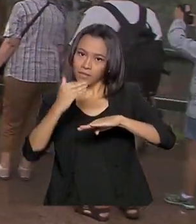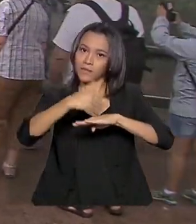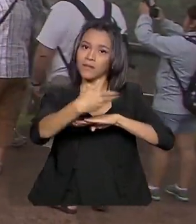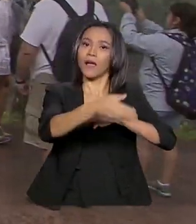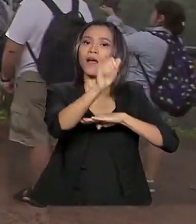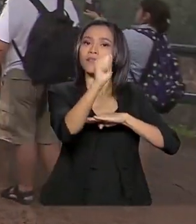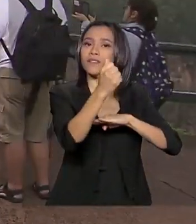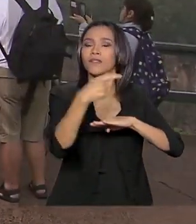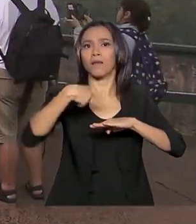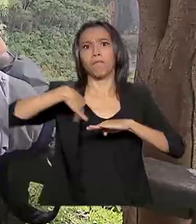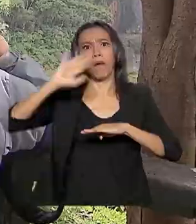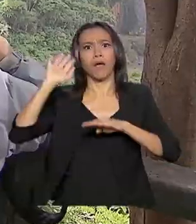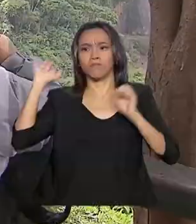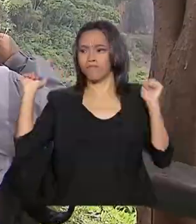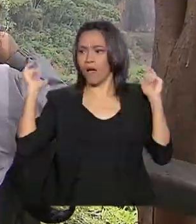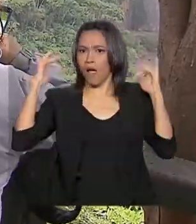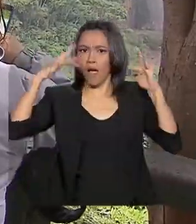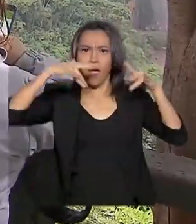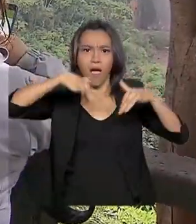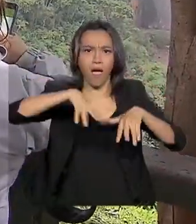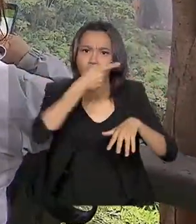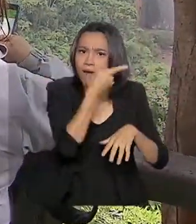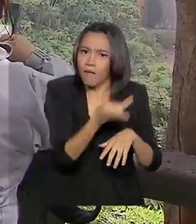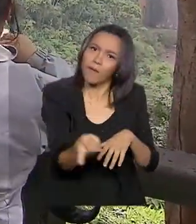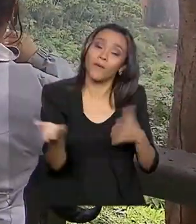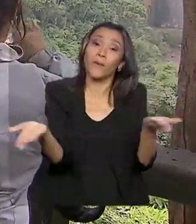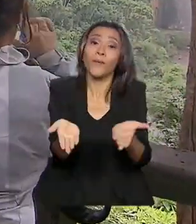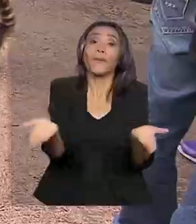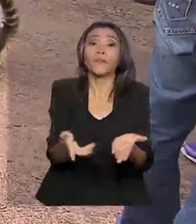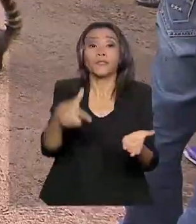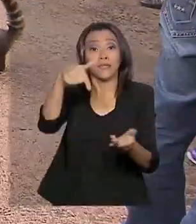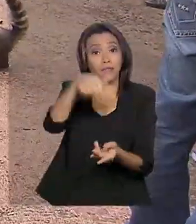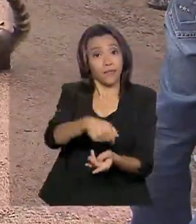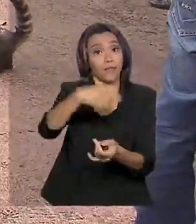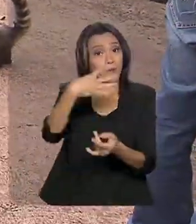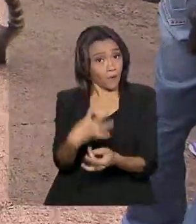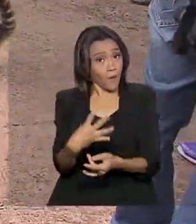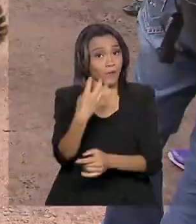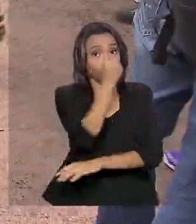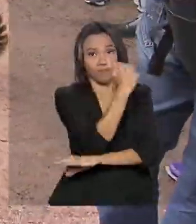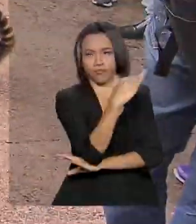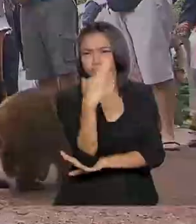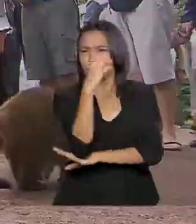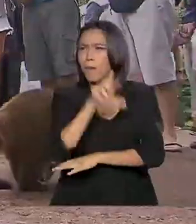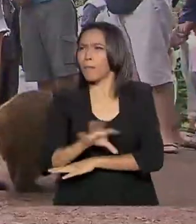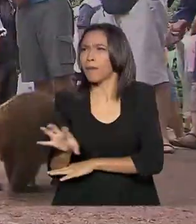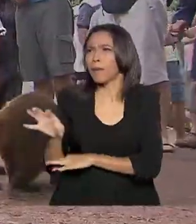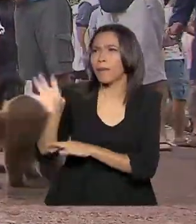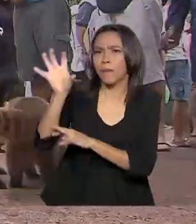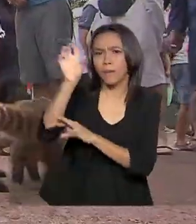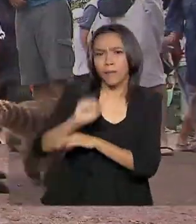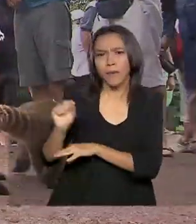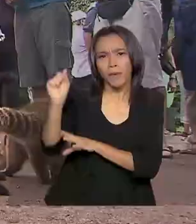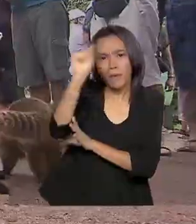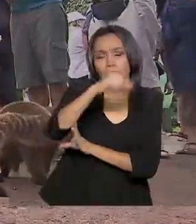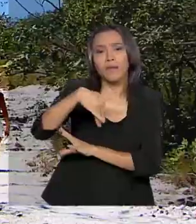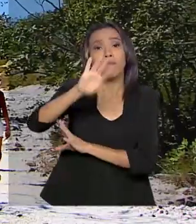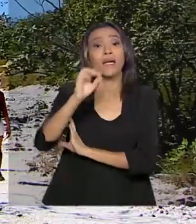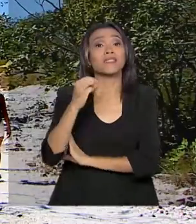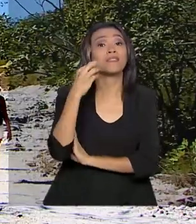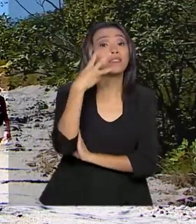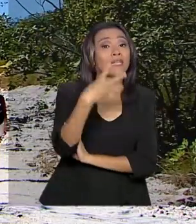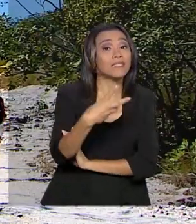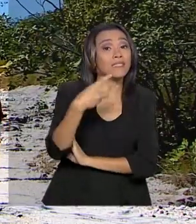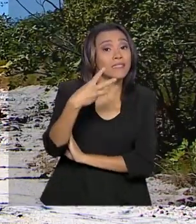é um dos mais visitados. Atualmente, existem 74 parques nacionais e mais de 330 unidades de